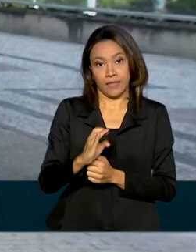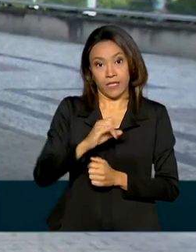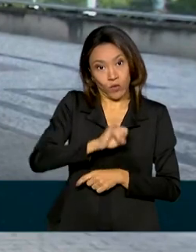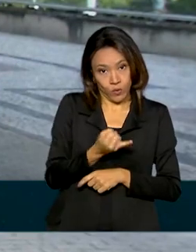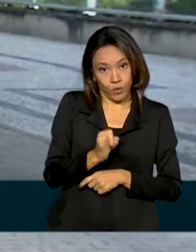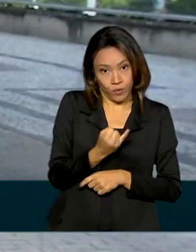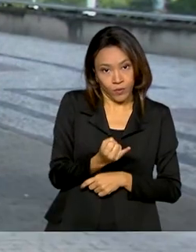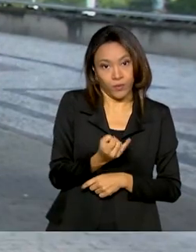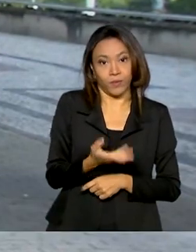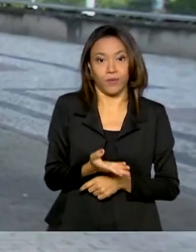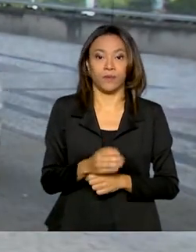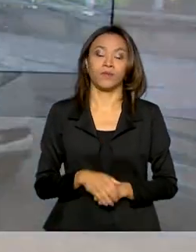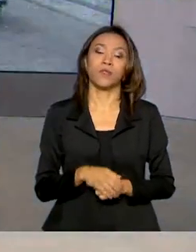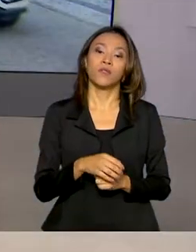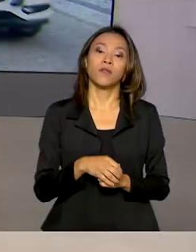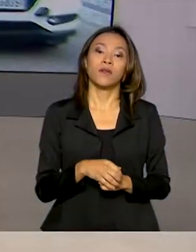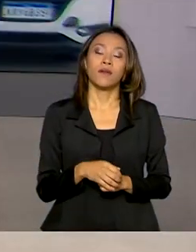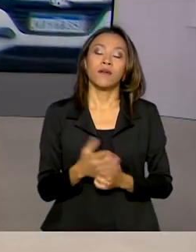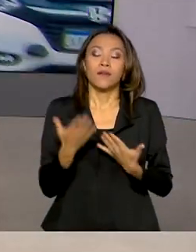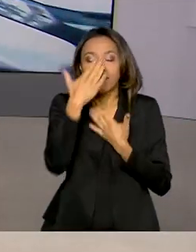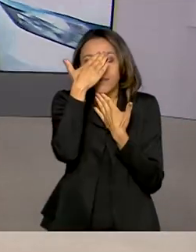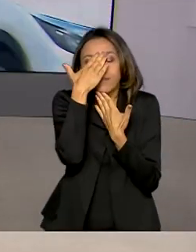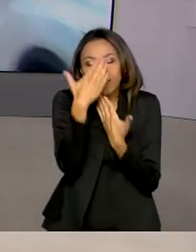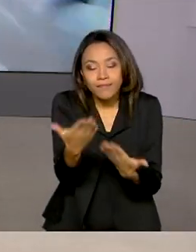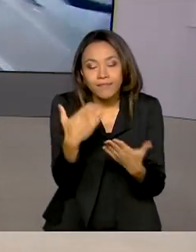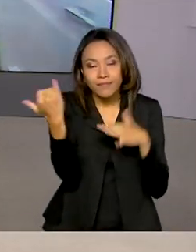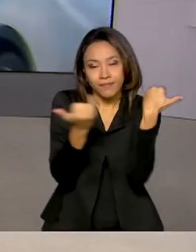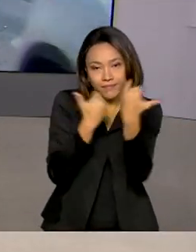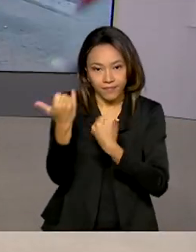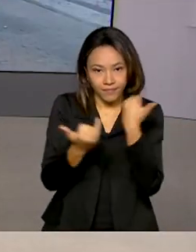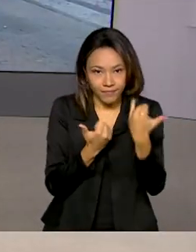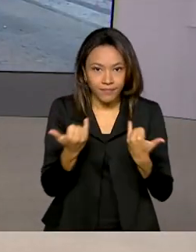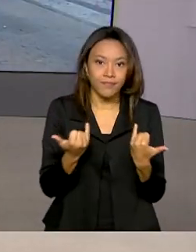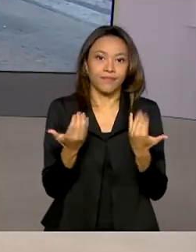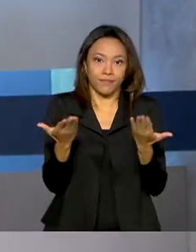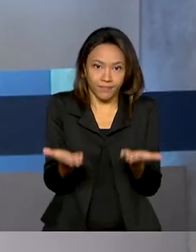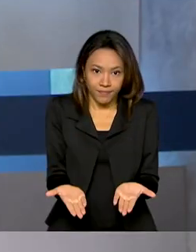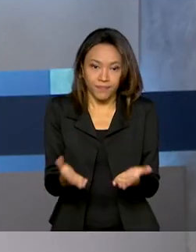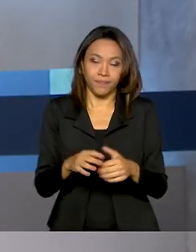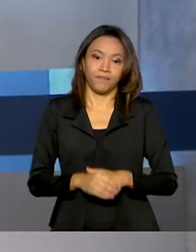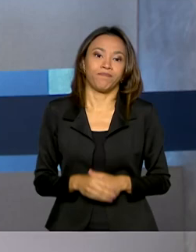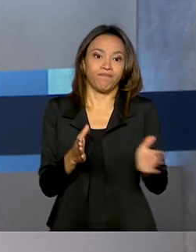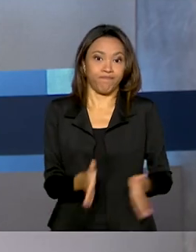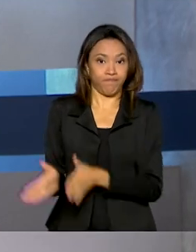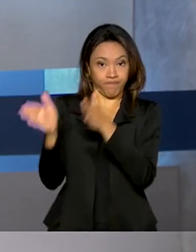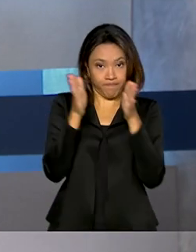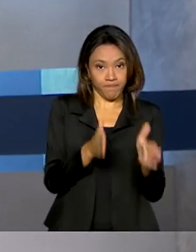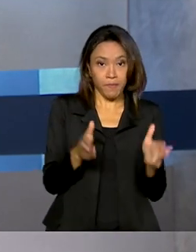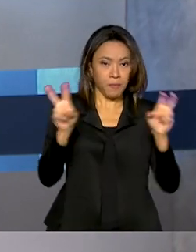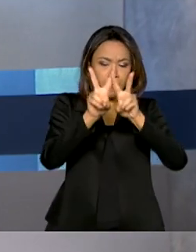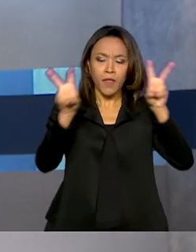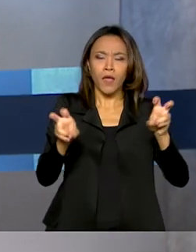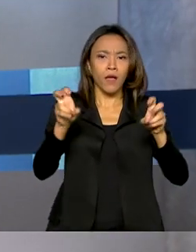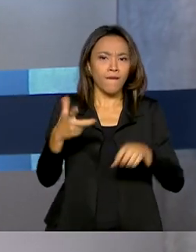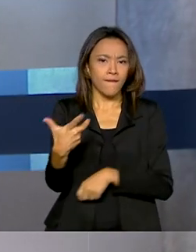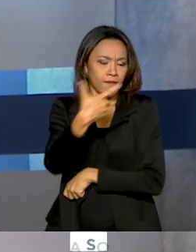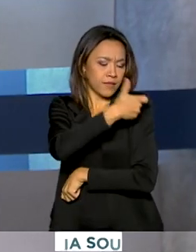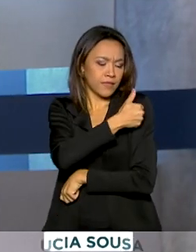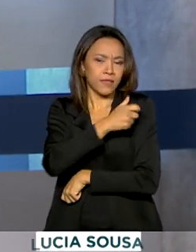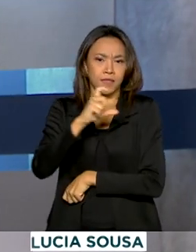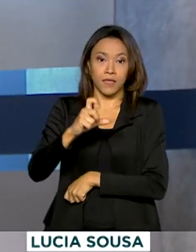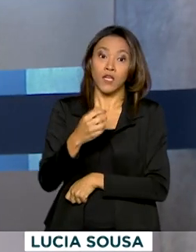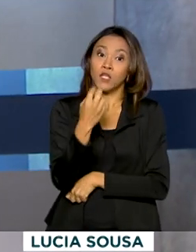Voltamos com você, Daniela. Obrigada, Tiago, pelas suas informações ao vivo. E agora falando de vacinas, mais 2